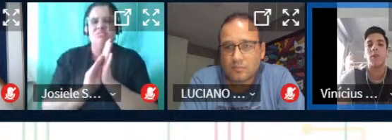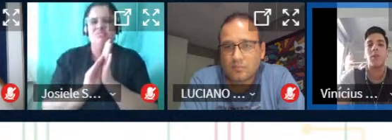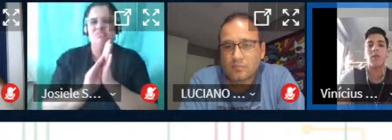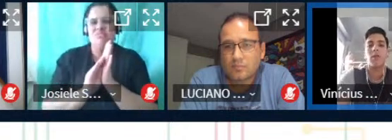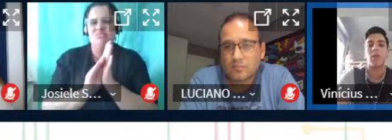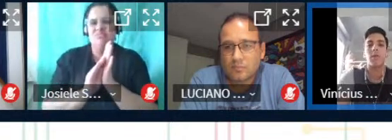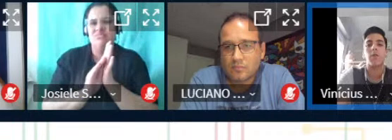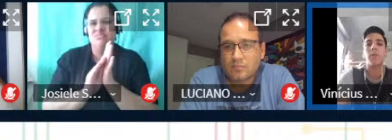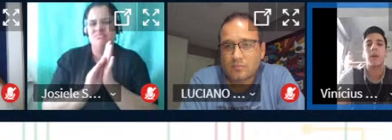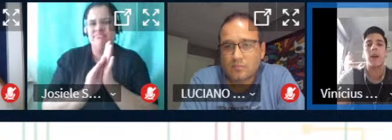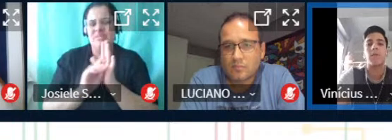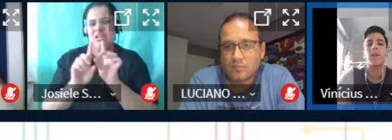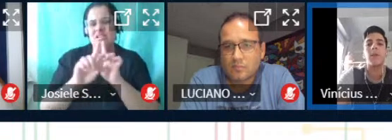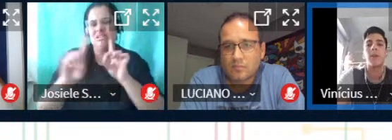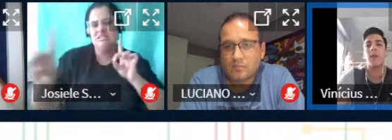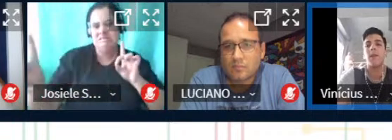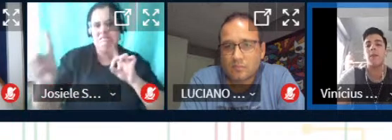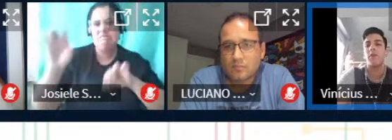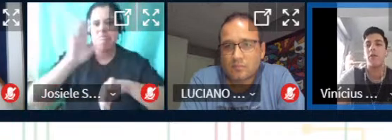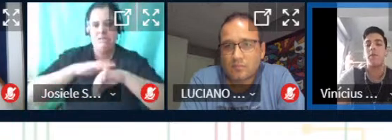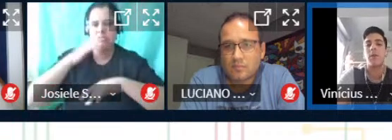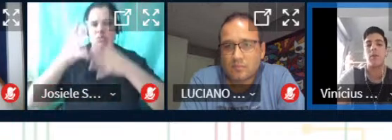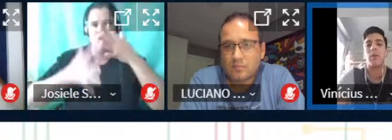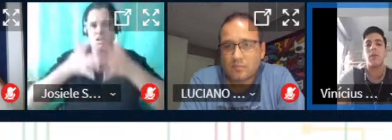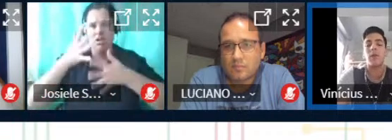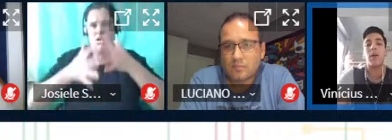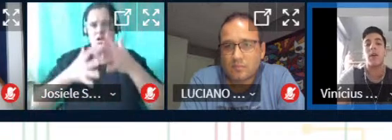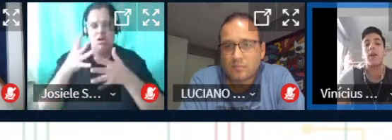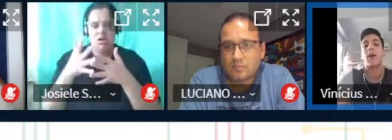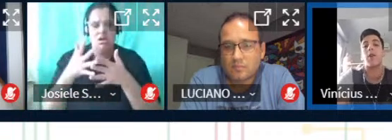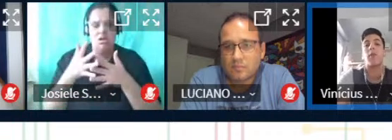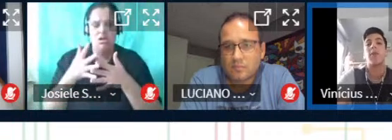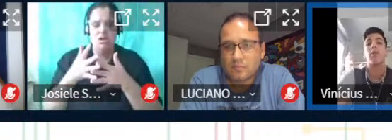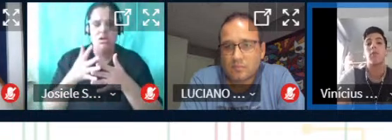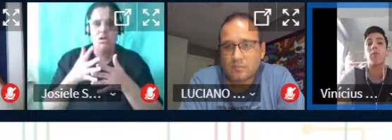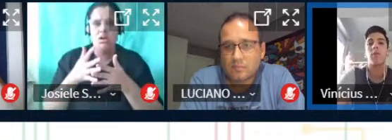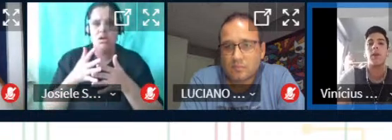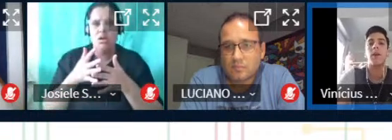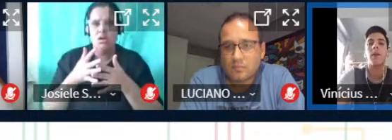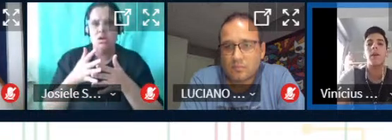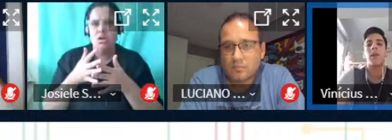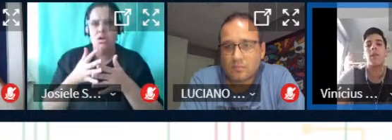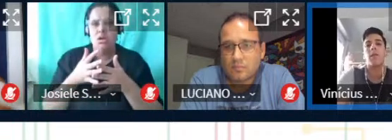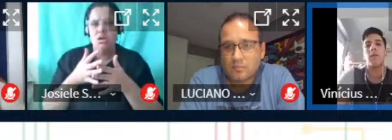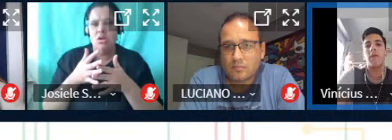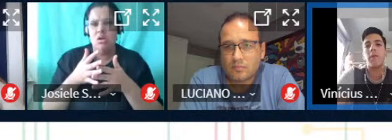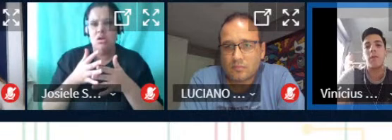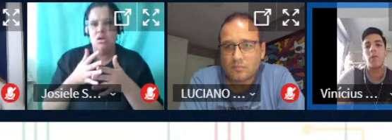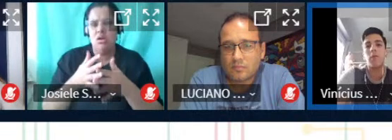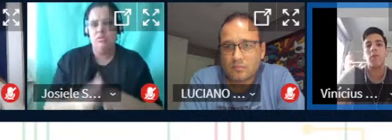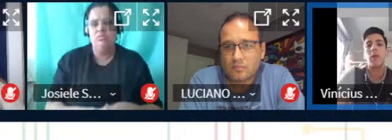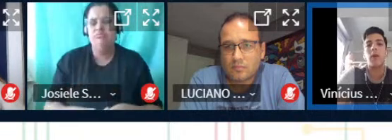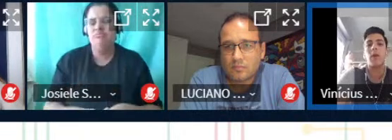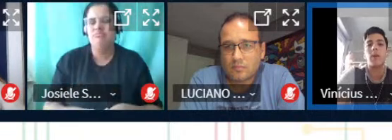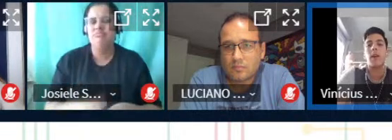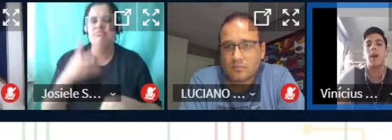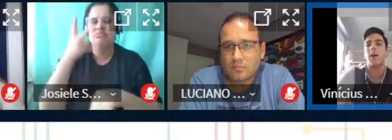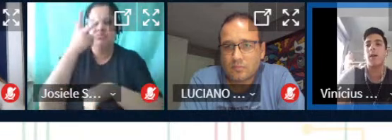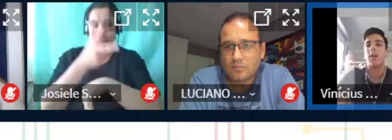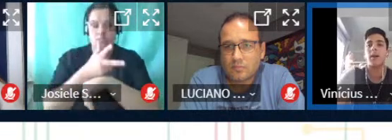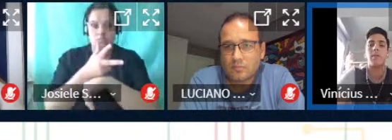distante se torna mais complicado ainda então pegou isso é só ver vídeos